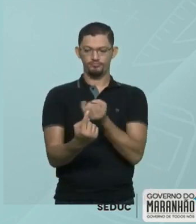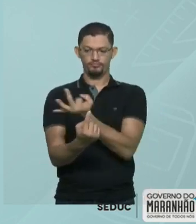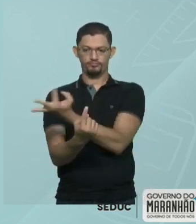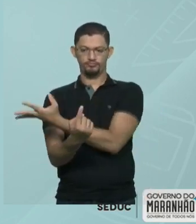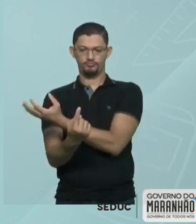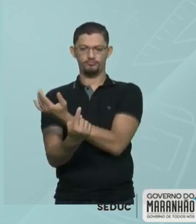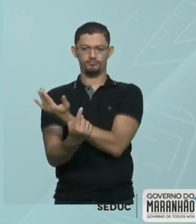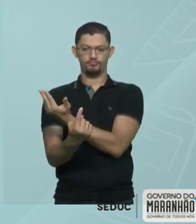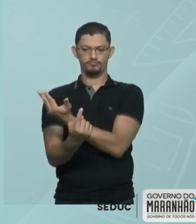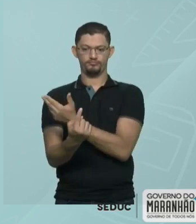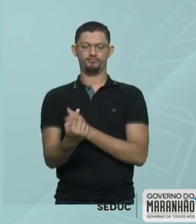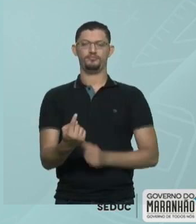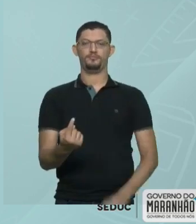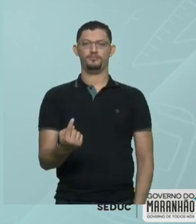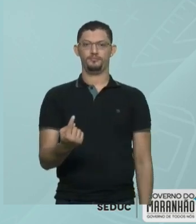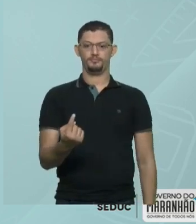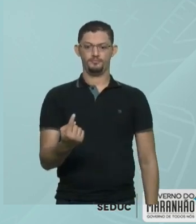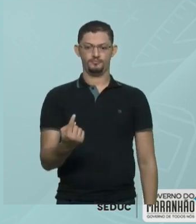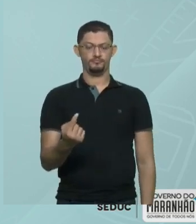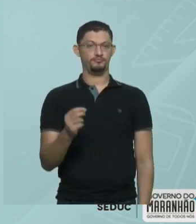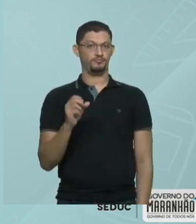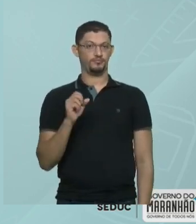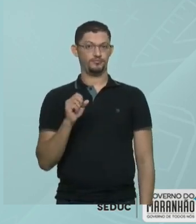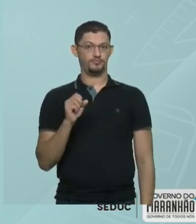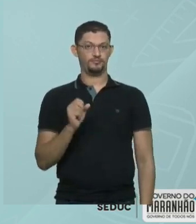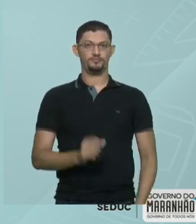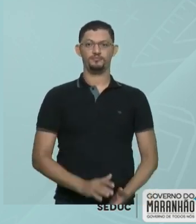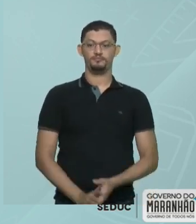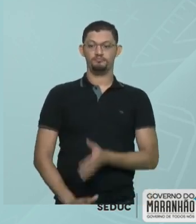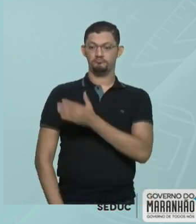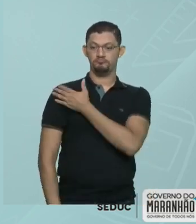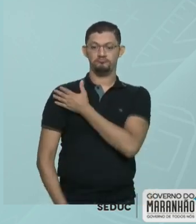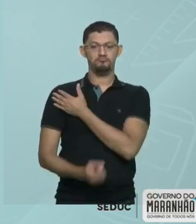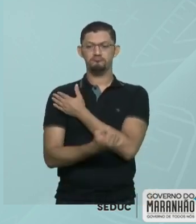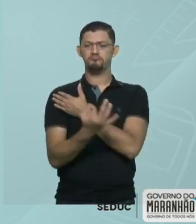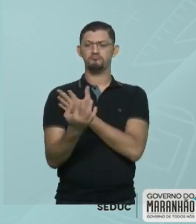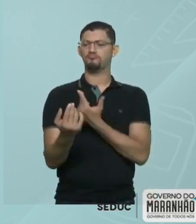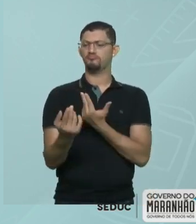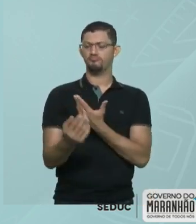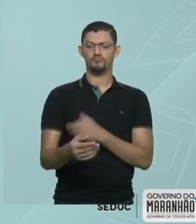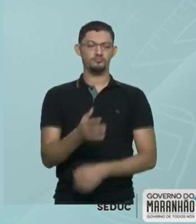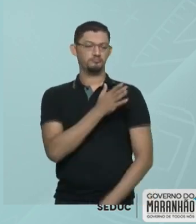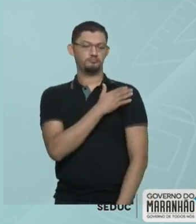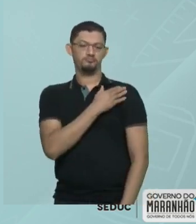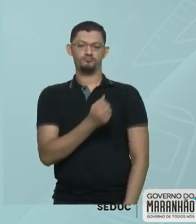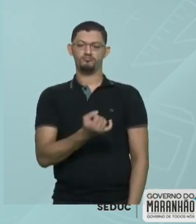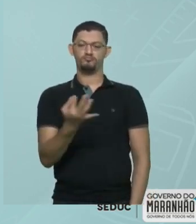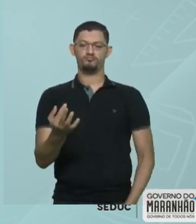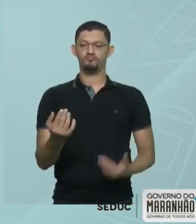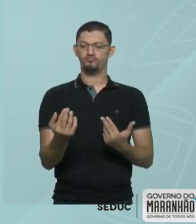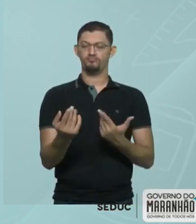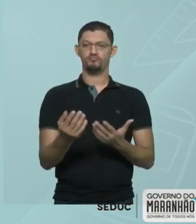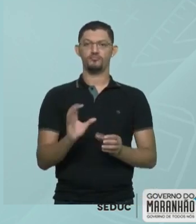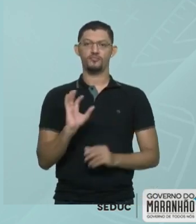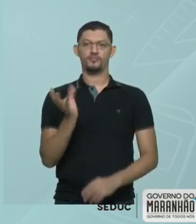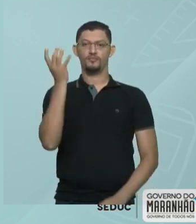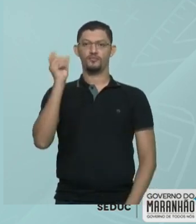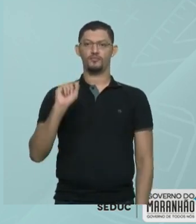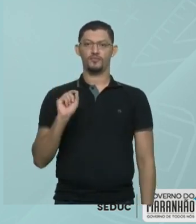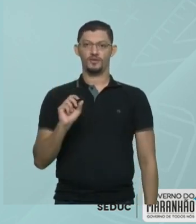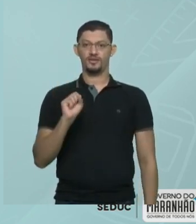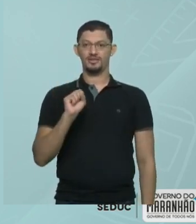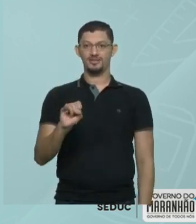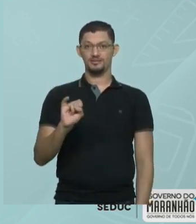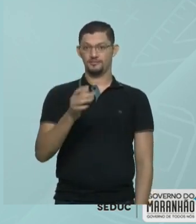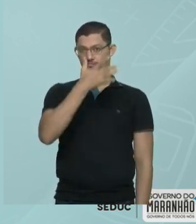que está do lado direito. Se do lado direito tem a mesma quantidade do lado esquerdo, olha o que acontece. Se